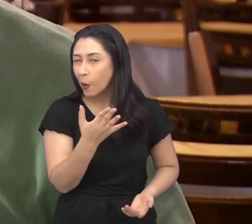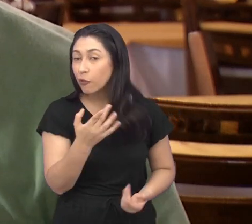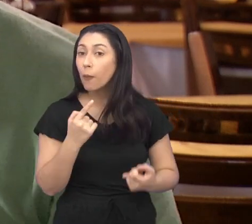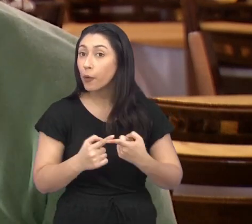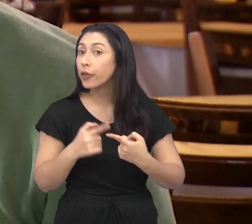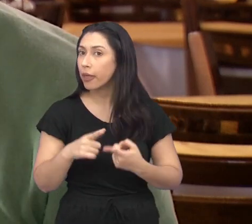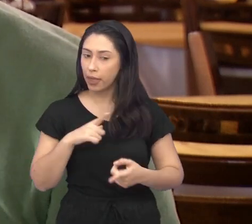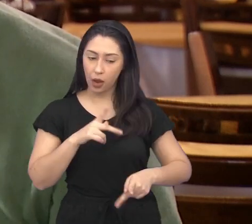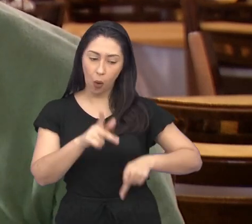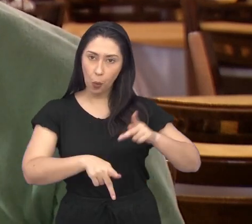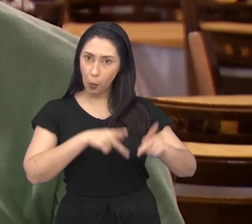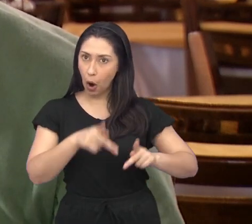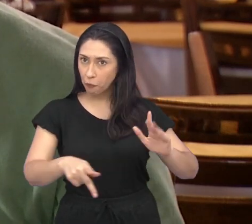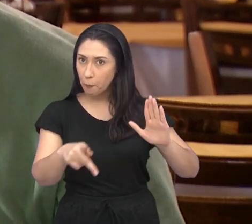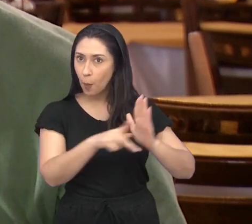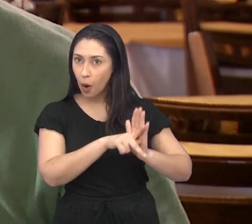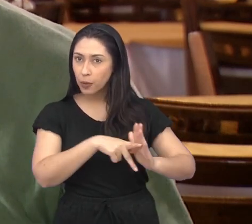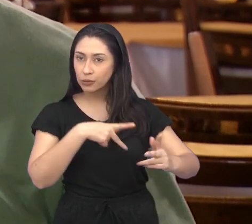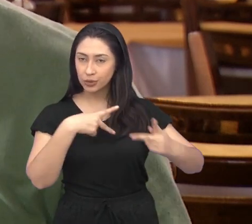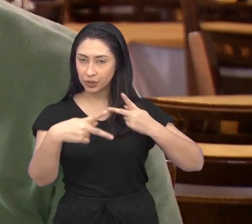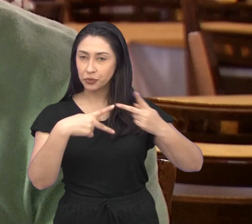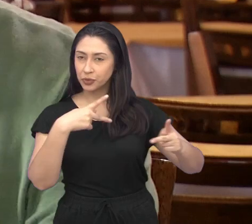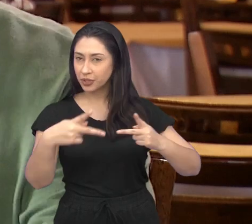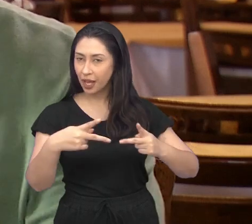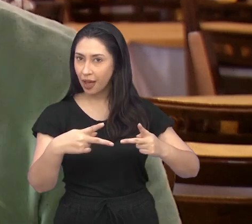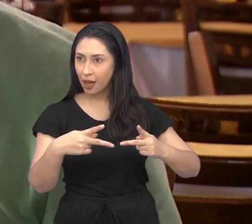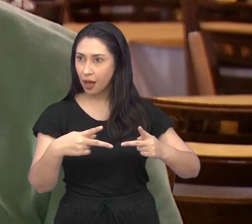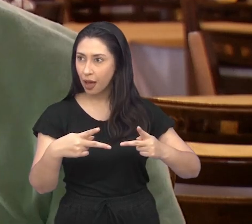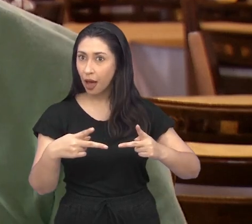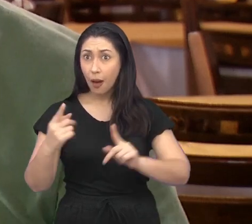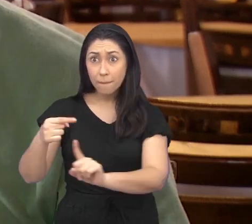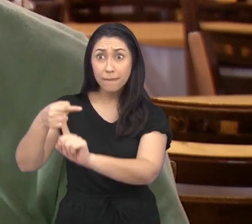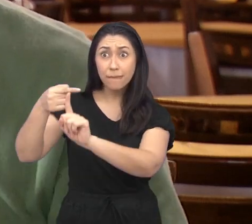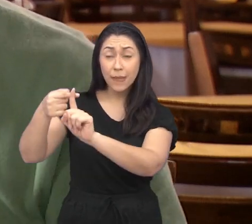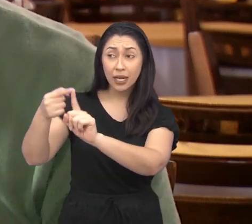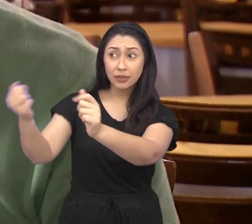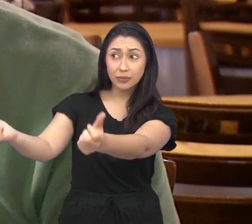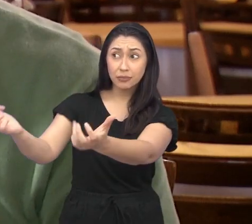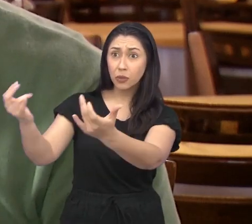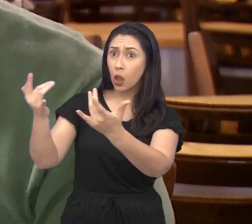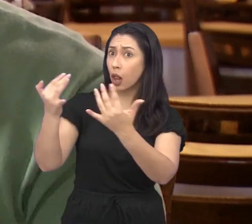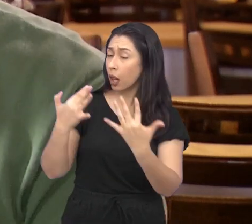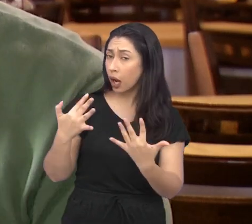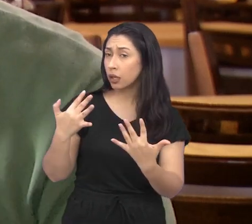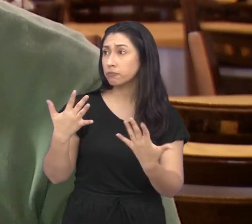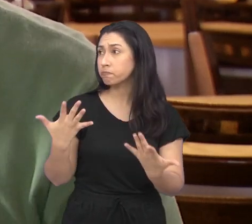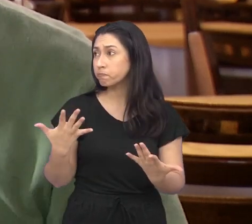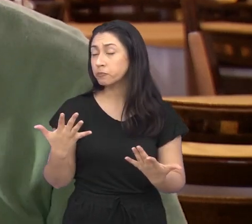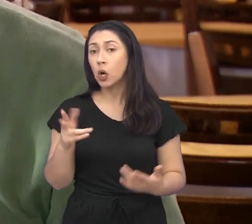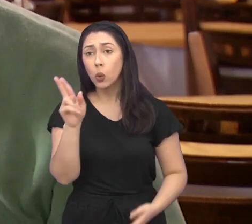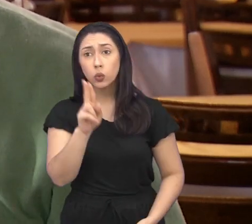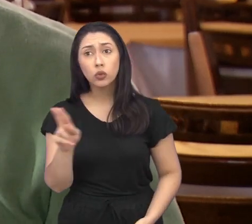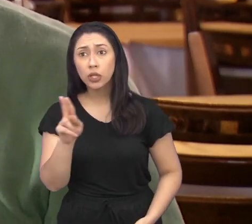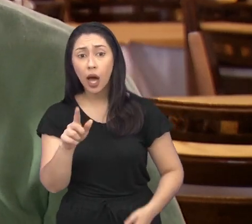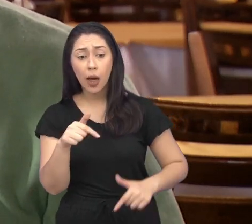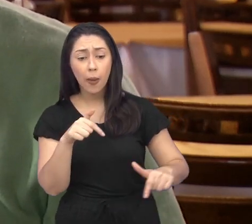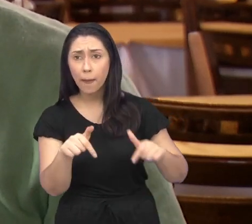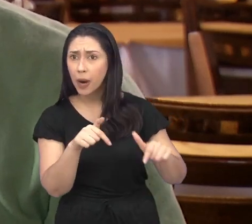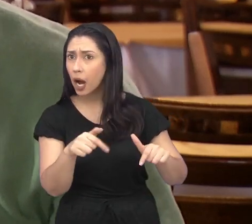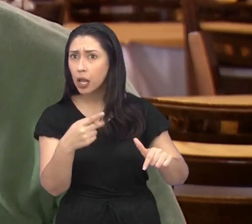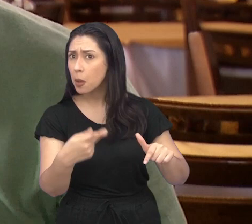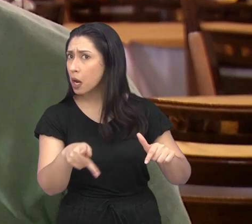Além das pessoas que já existem na cidade, são pessoas novas que vêm usufruir de algum serviço ou